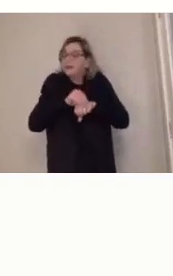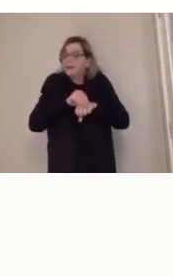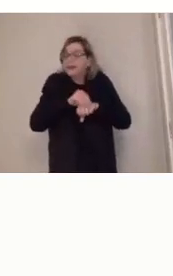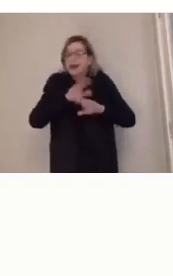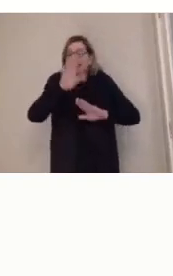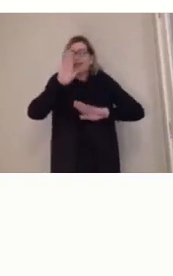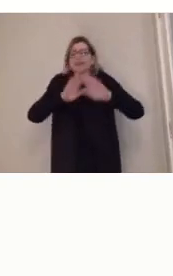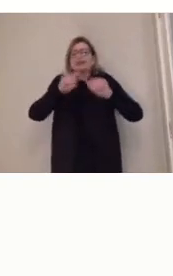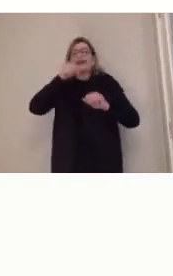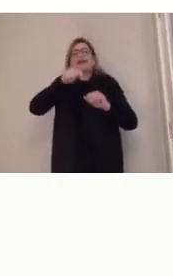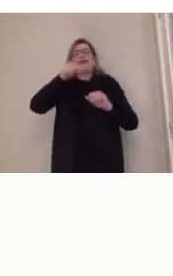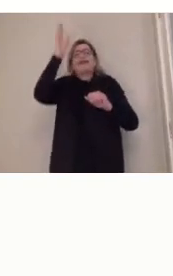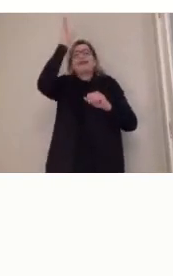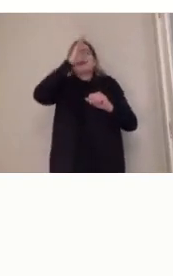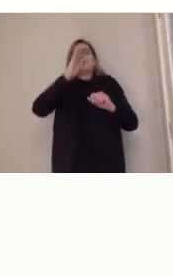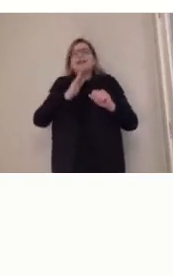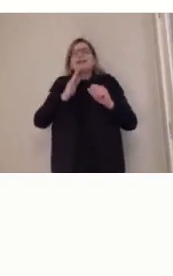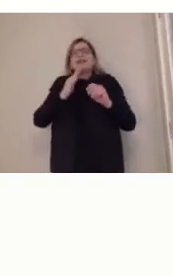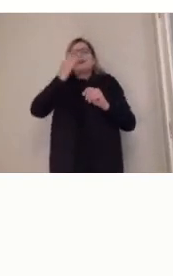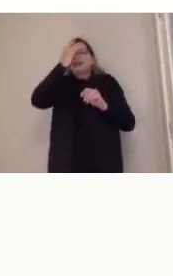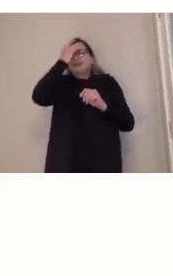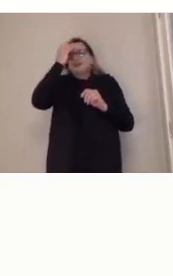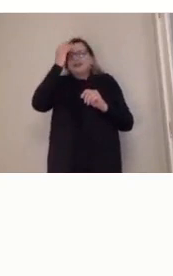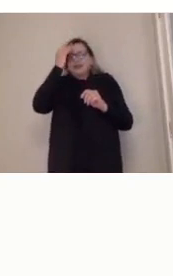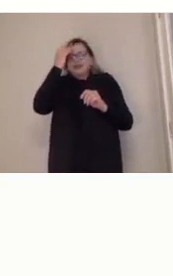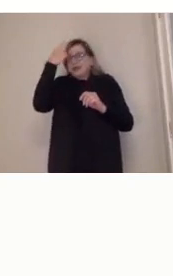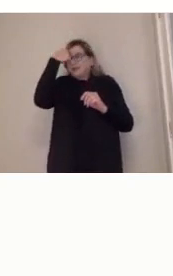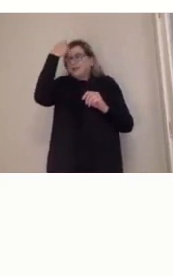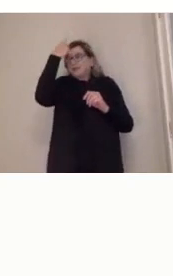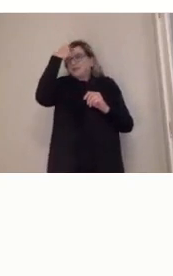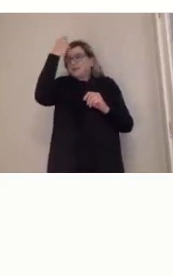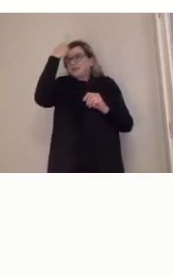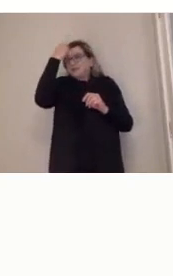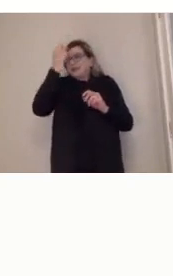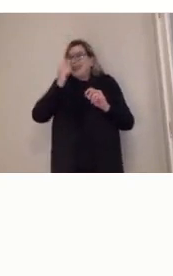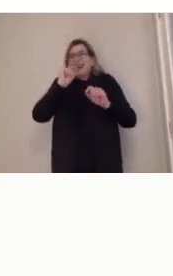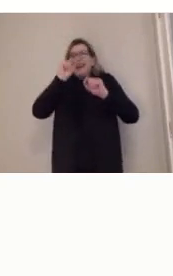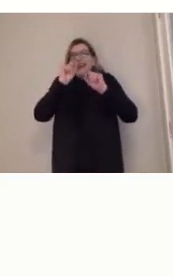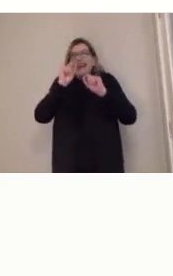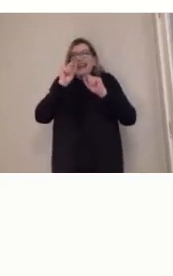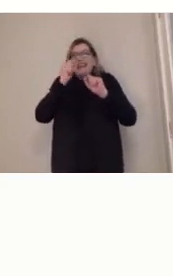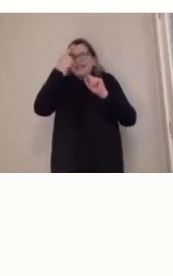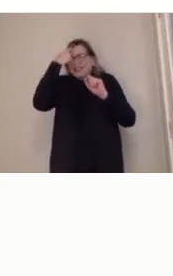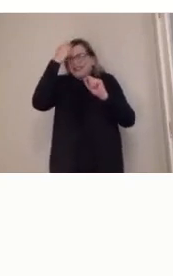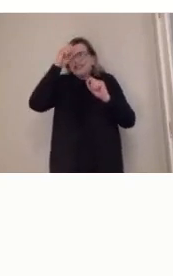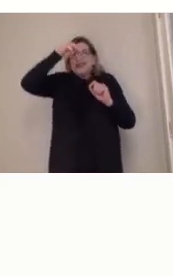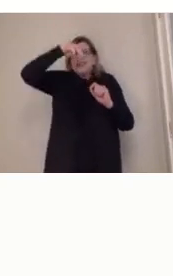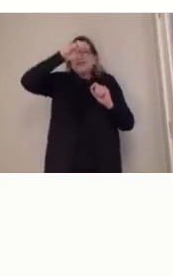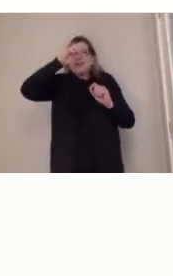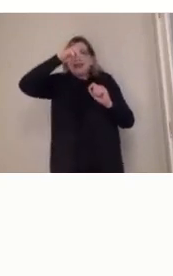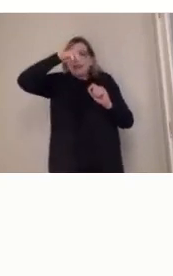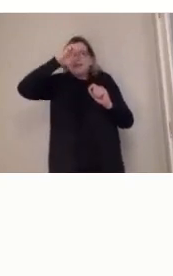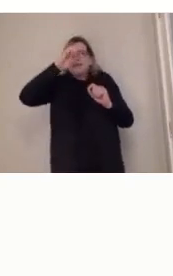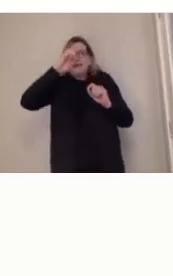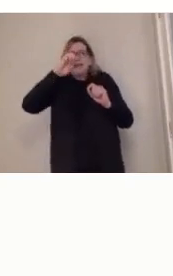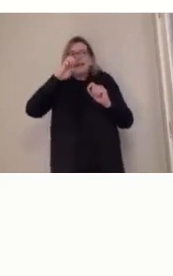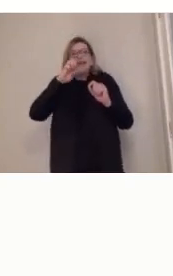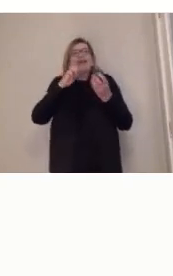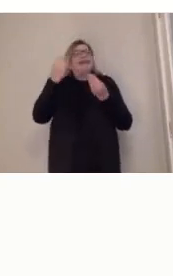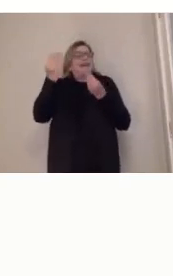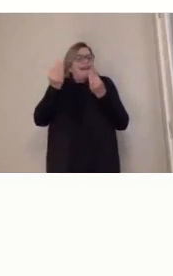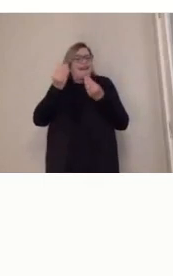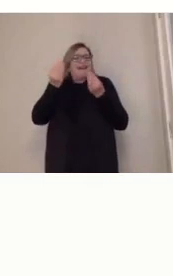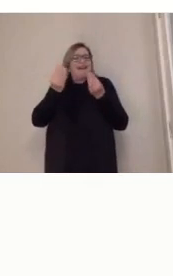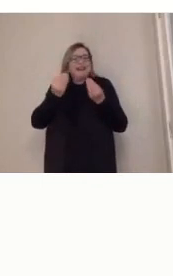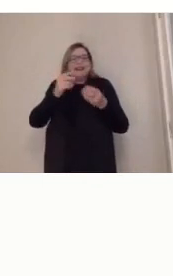memes, né, sai um vídeo, as pessoas editam esse vídeo e, e colocam para frente e compartilham, e compartilham também a